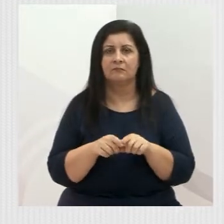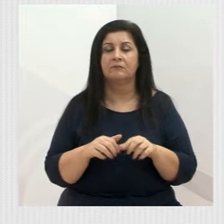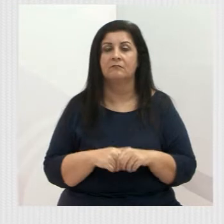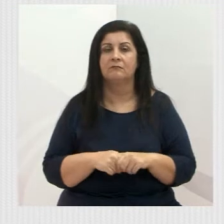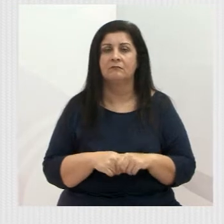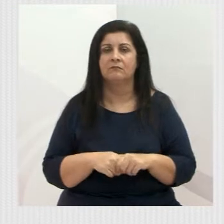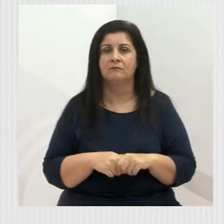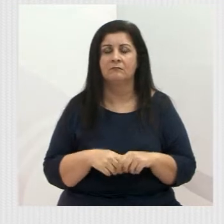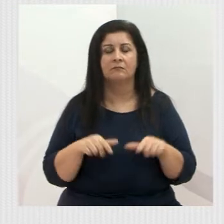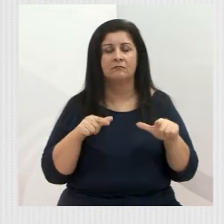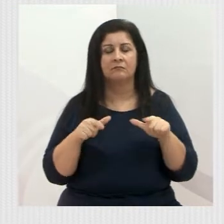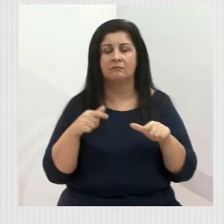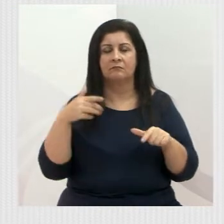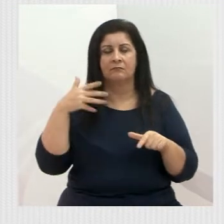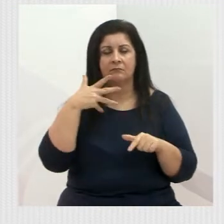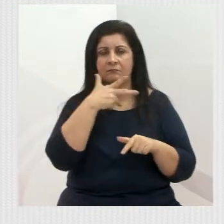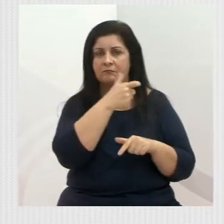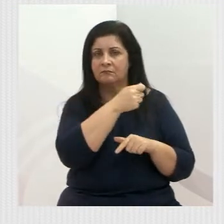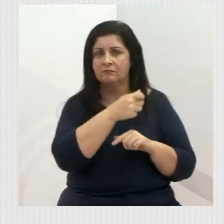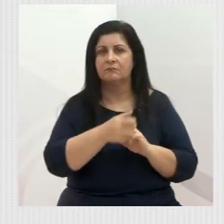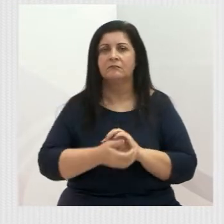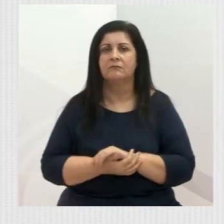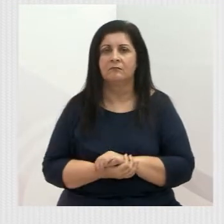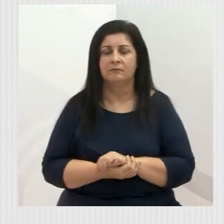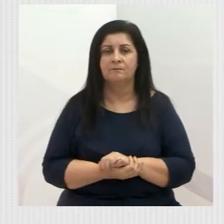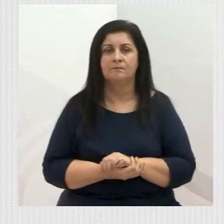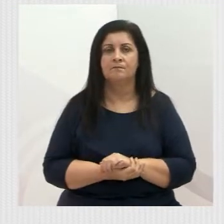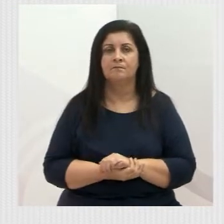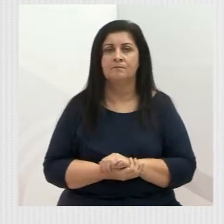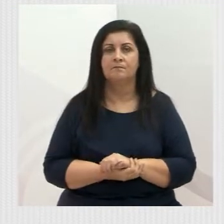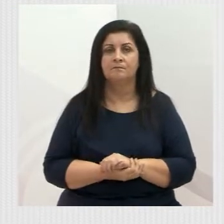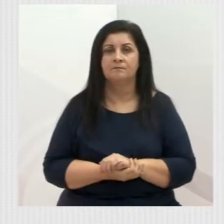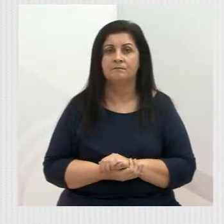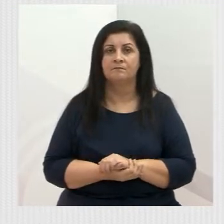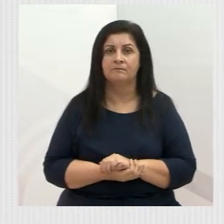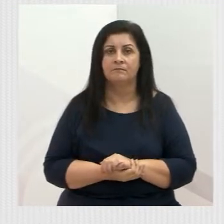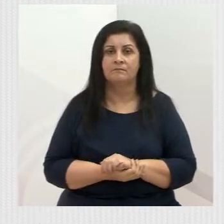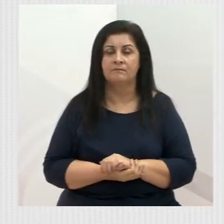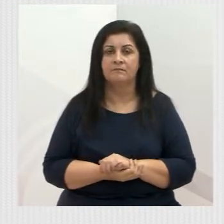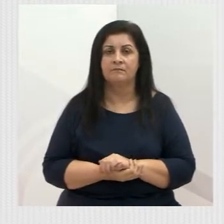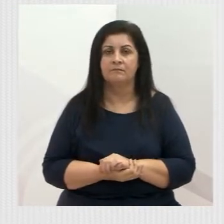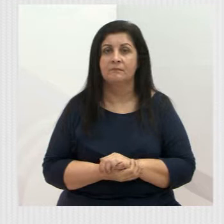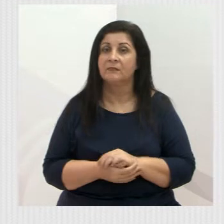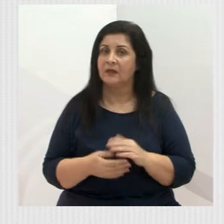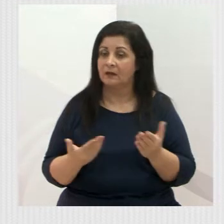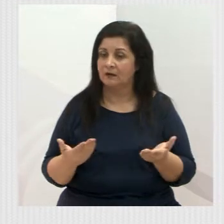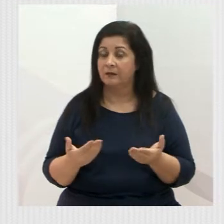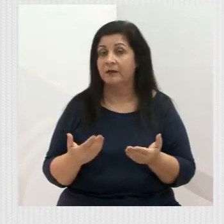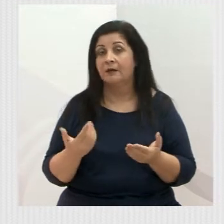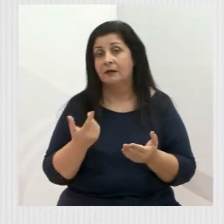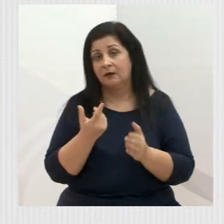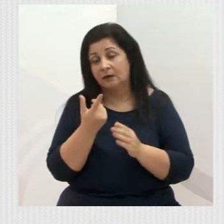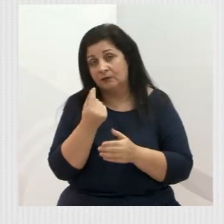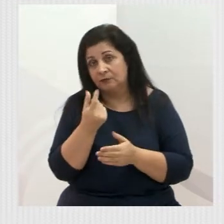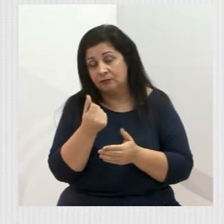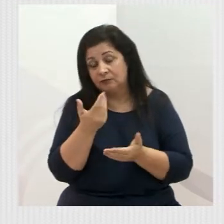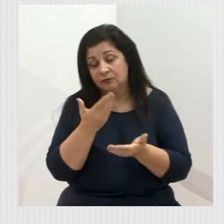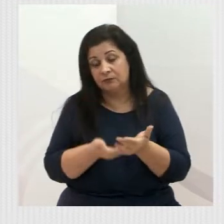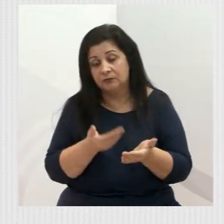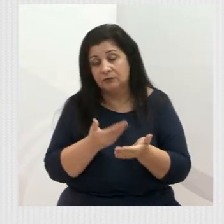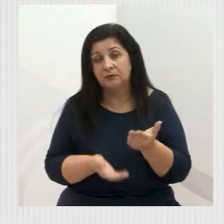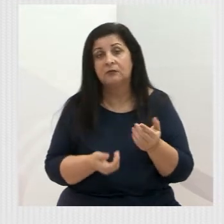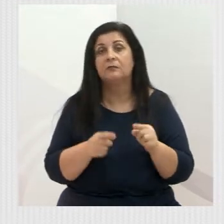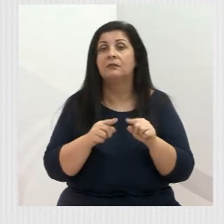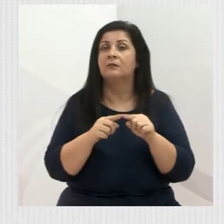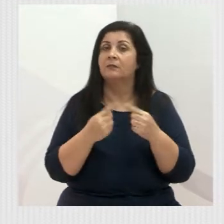maravilhoso e tem sido maravilhoso, e onerando os cofres públicos, obviamente, mas vale